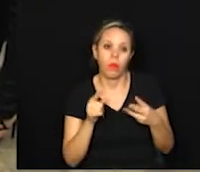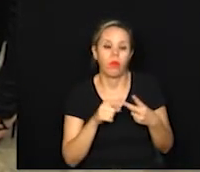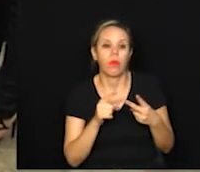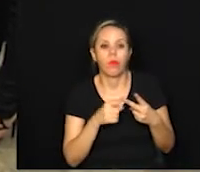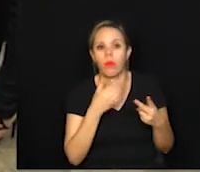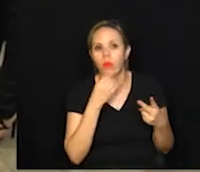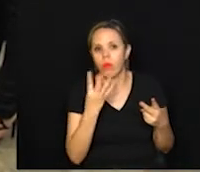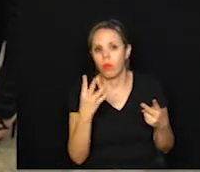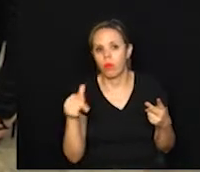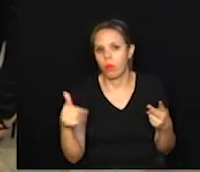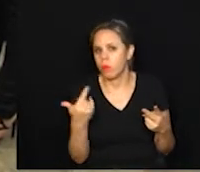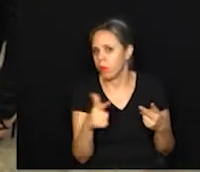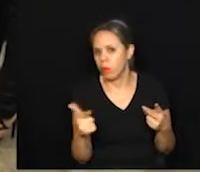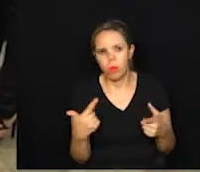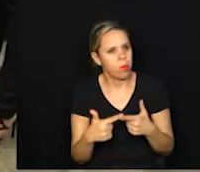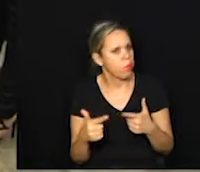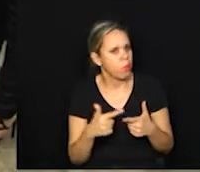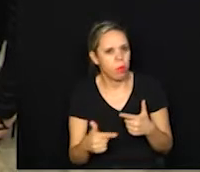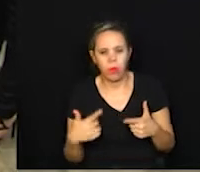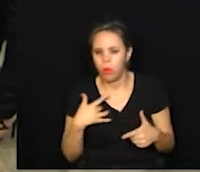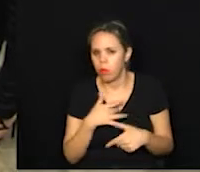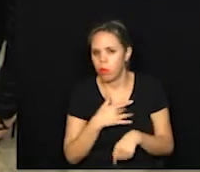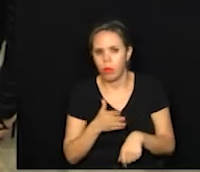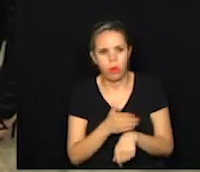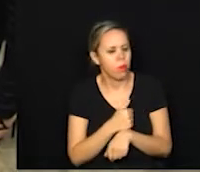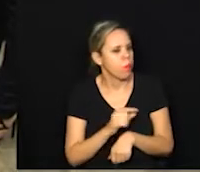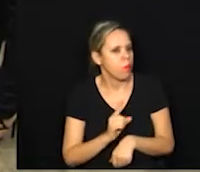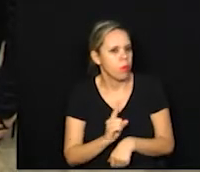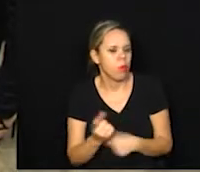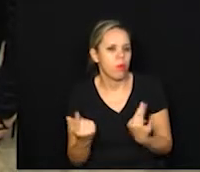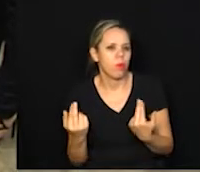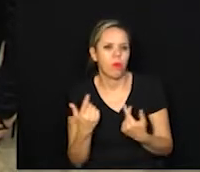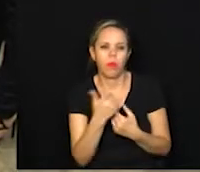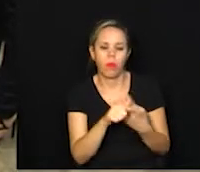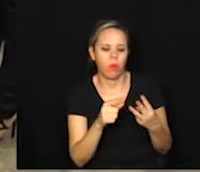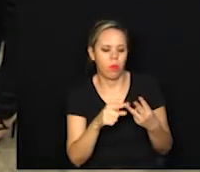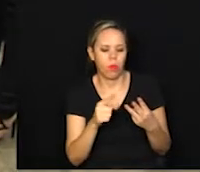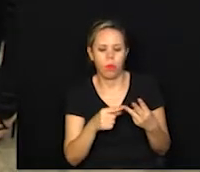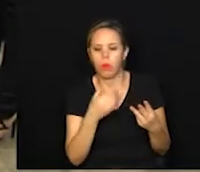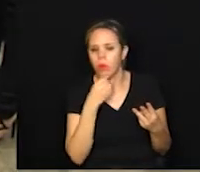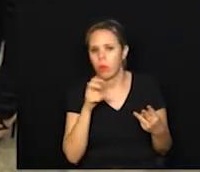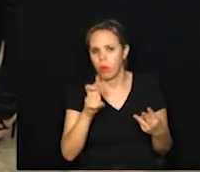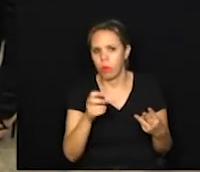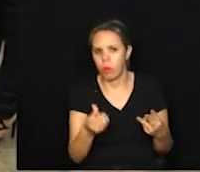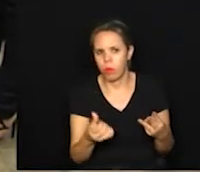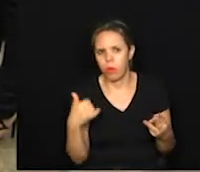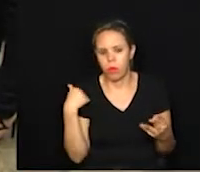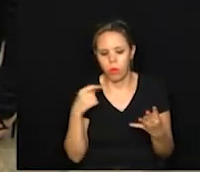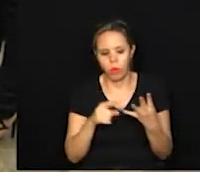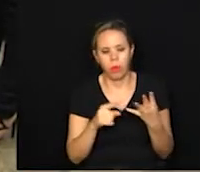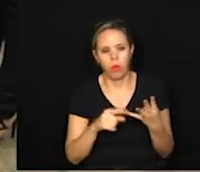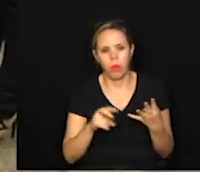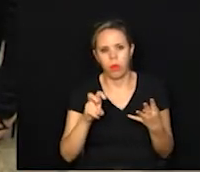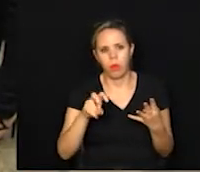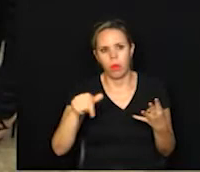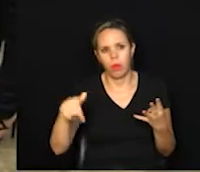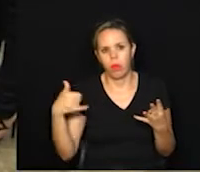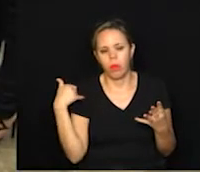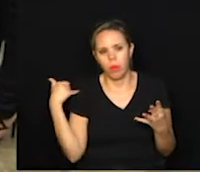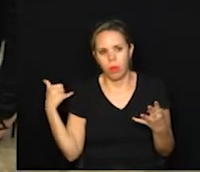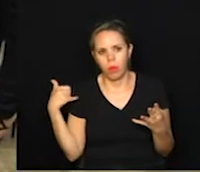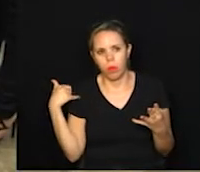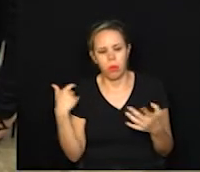47 que não tinha comorbidades, assim como um outro homem de 56 e de 57 anos